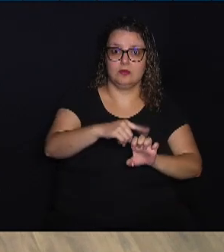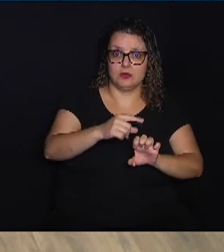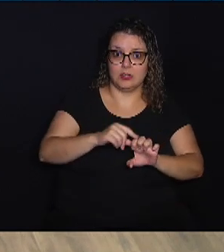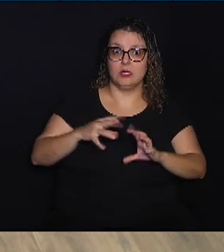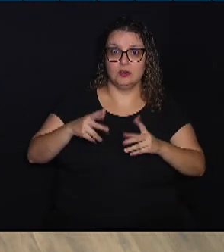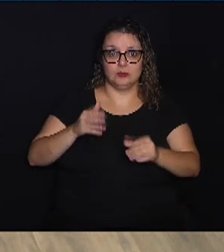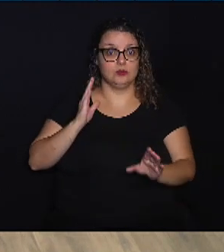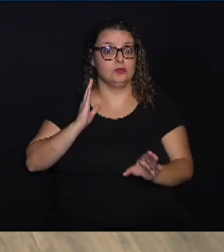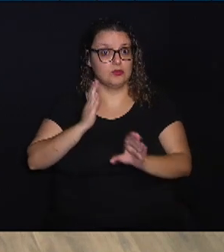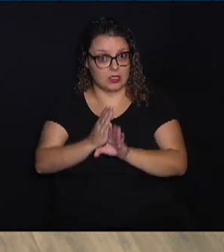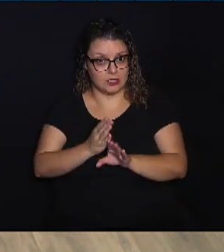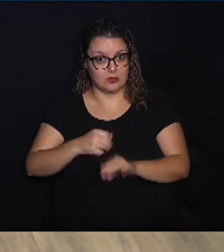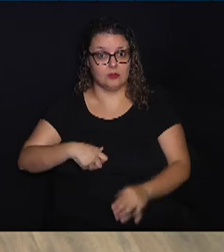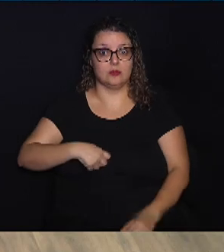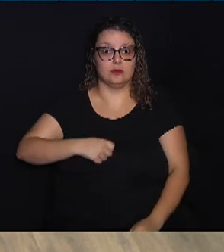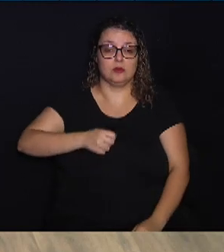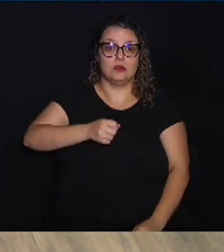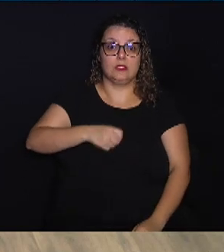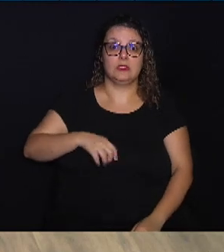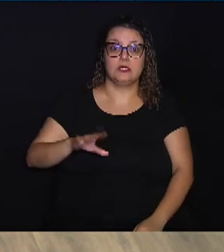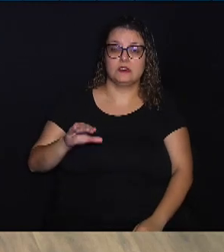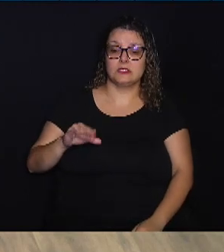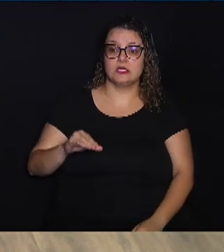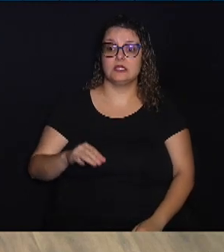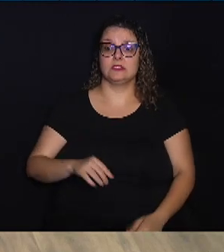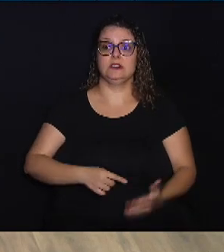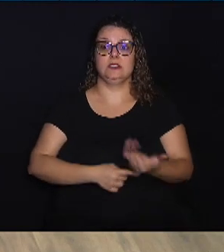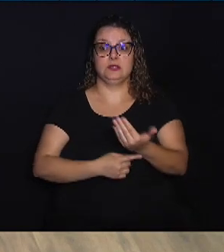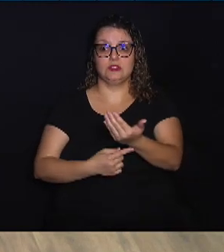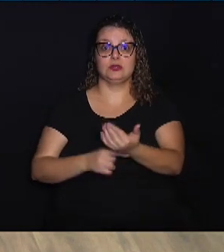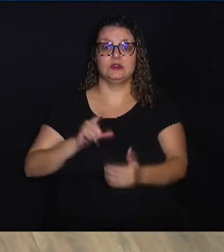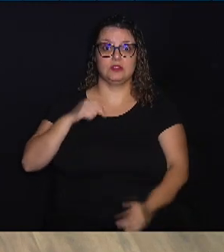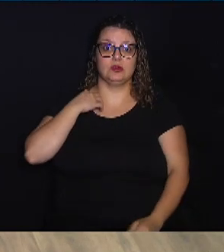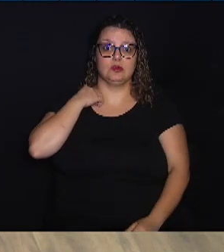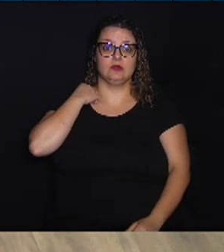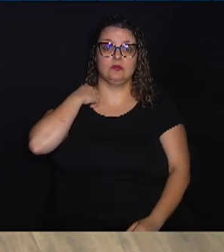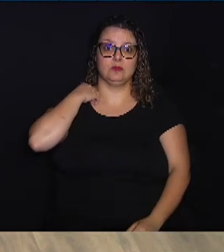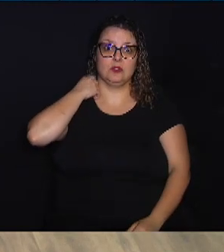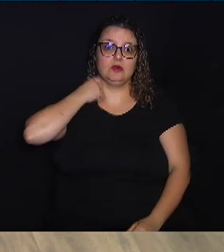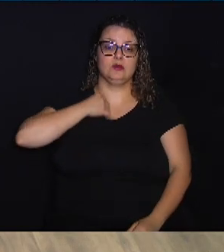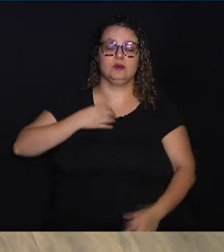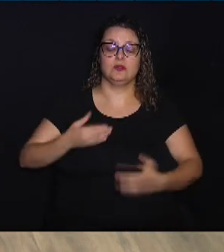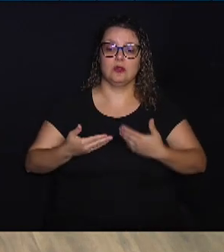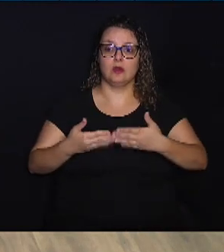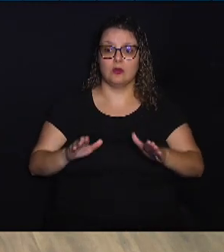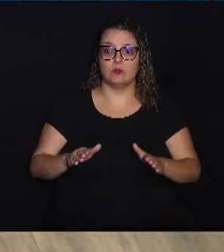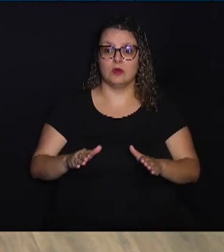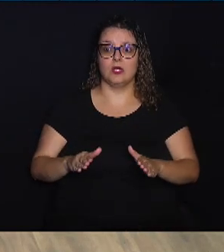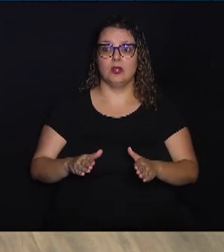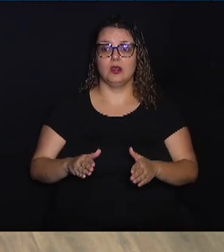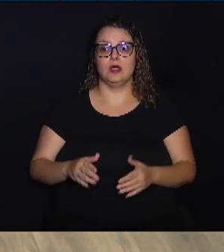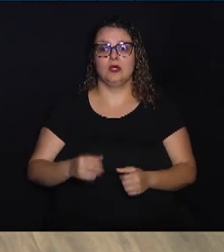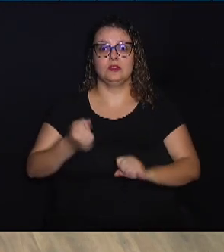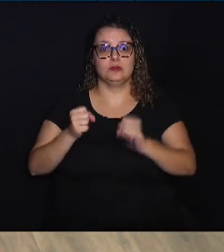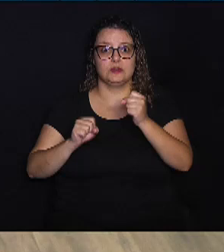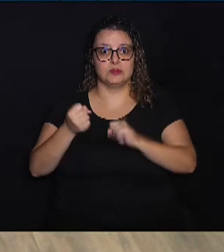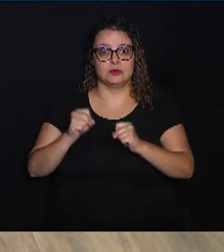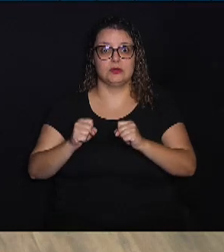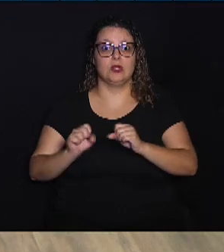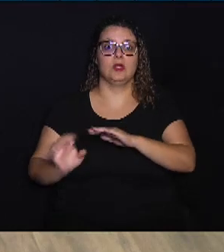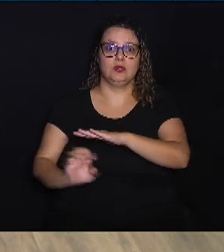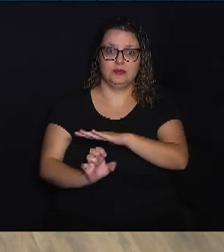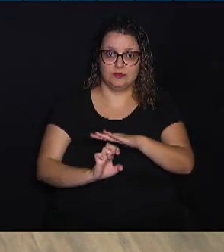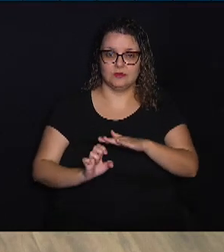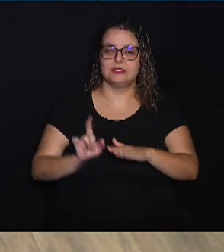descoberto na ciência e tecnologia, depois ir para o mercado, depois ser aberto aí às indústrias, às empresas, então,